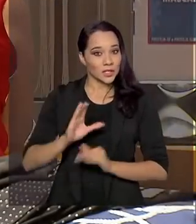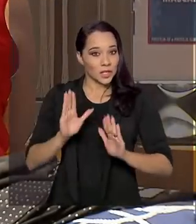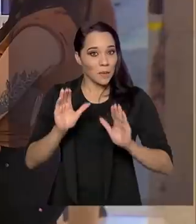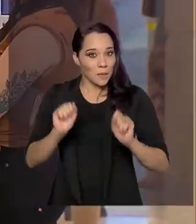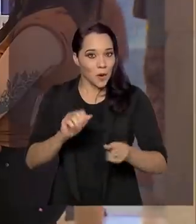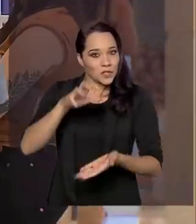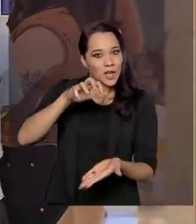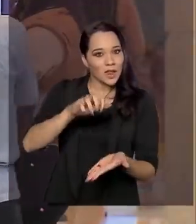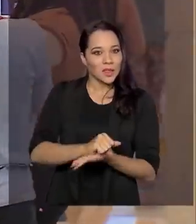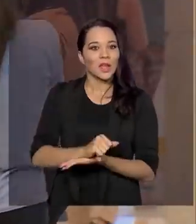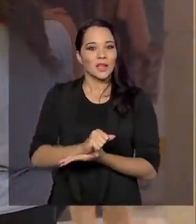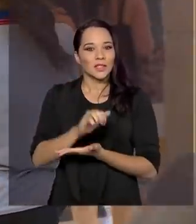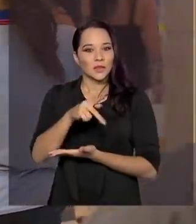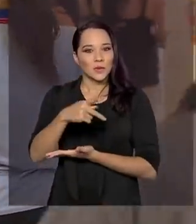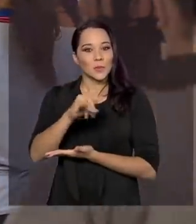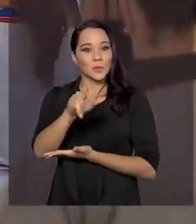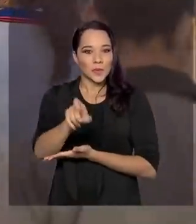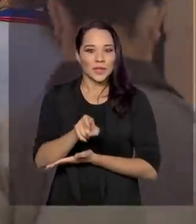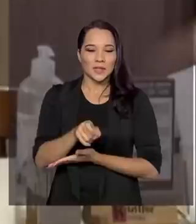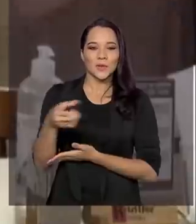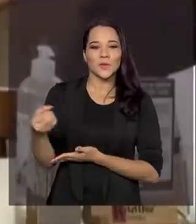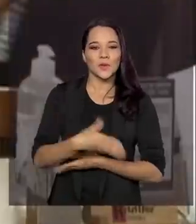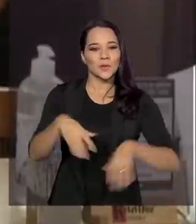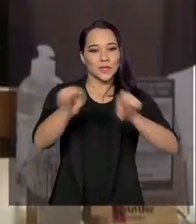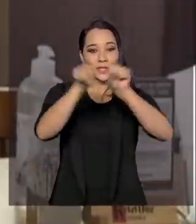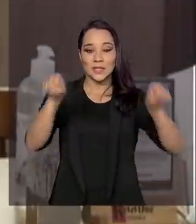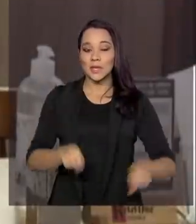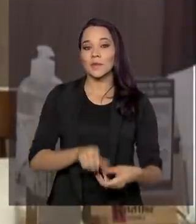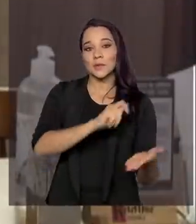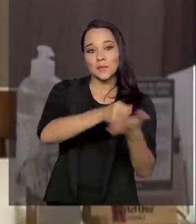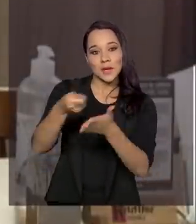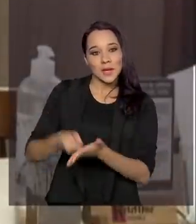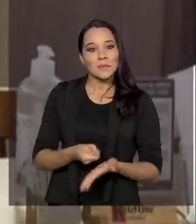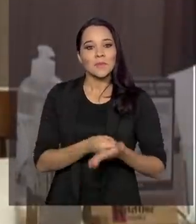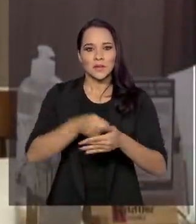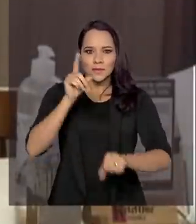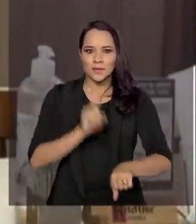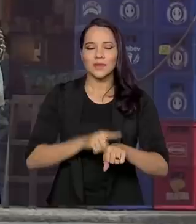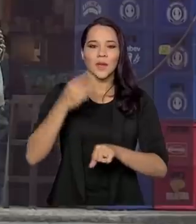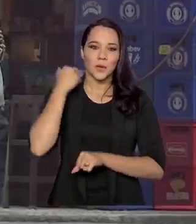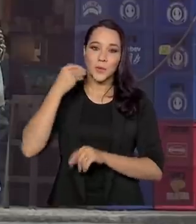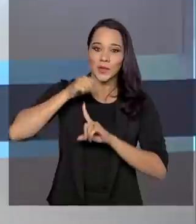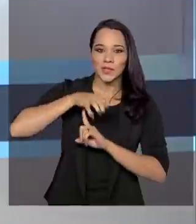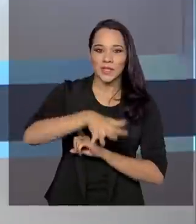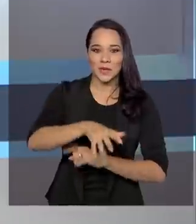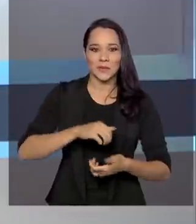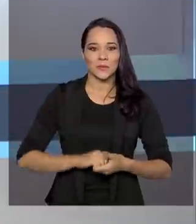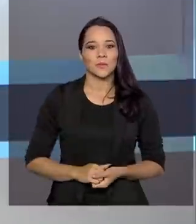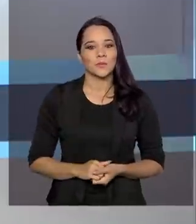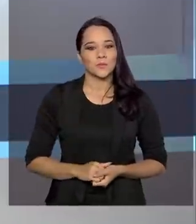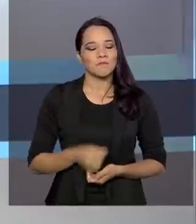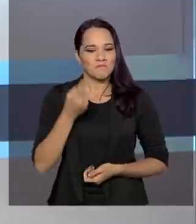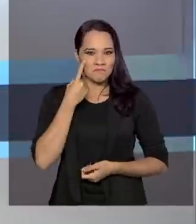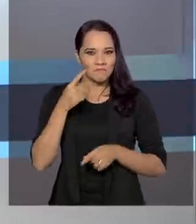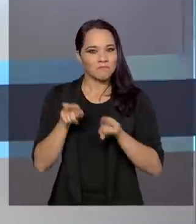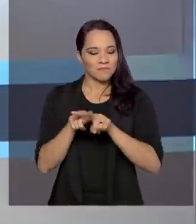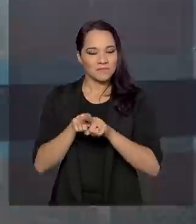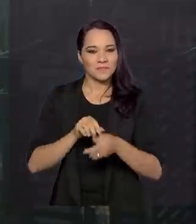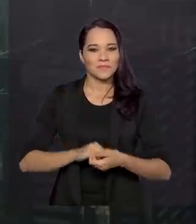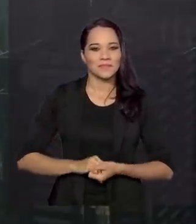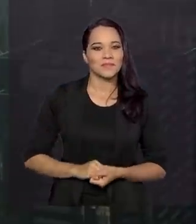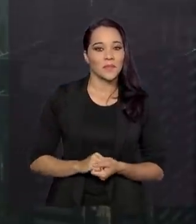já podem fazer o cadastro no PIX, o novo sistema de pagamentos instantâneos do Banco Central. E veja também,